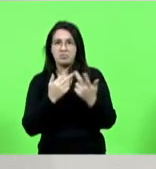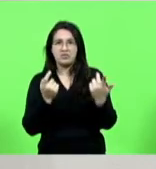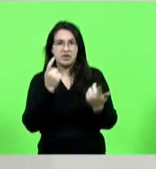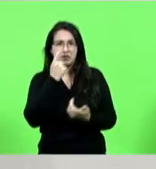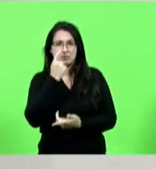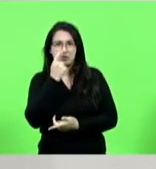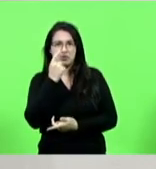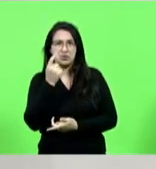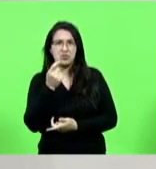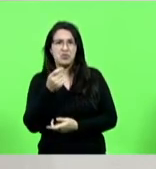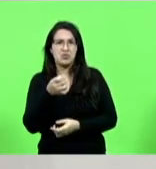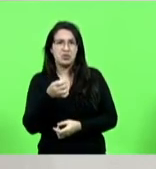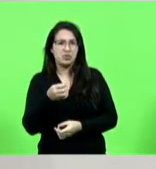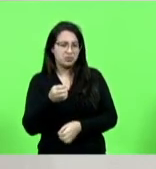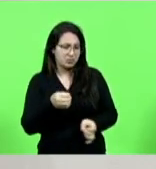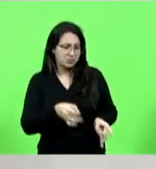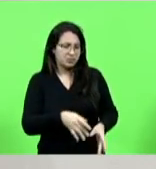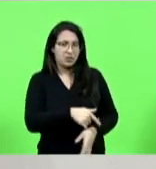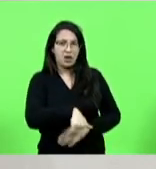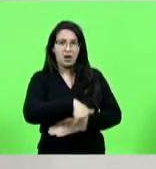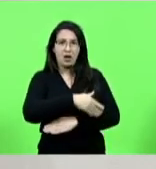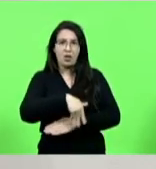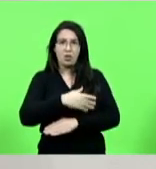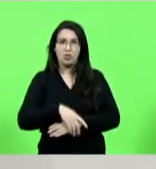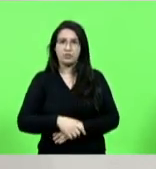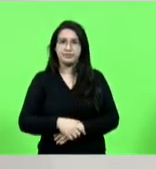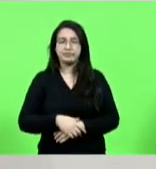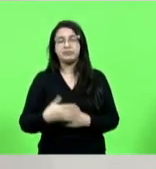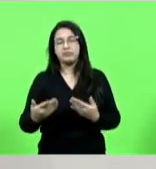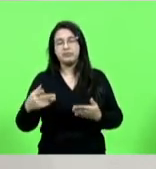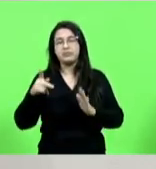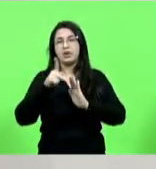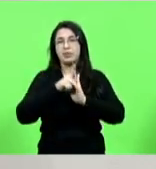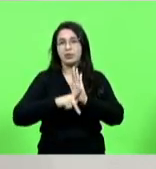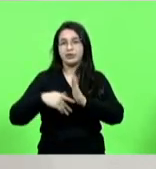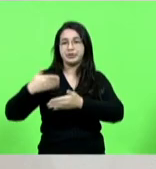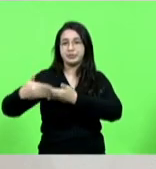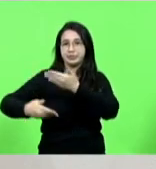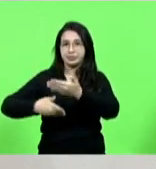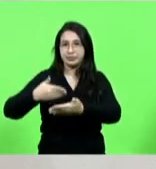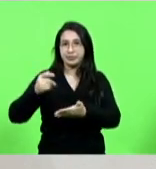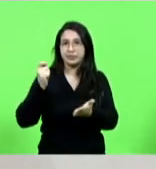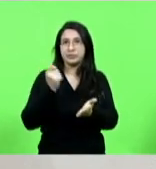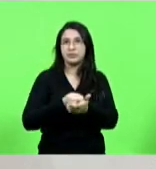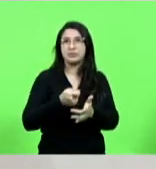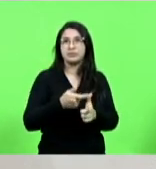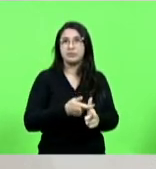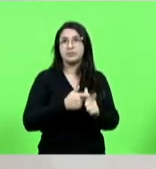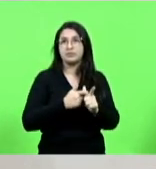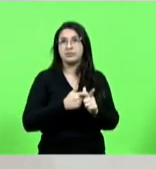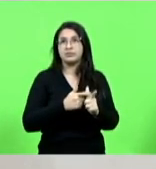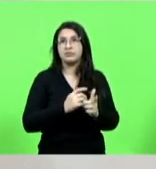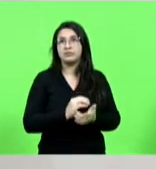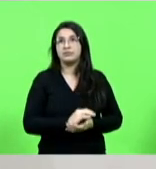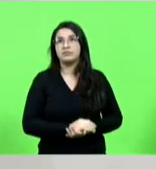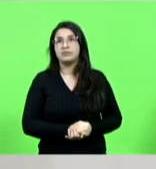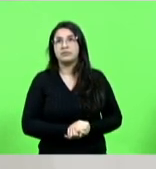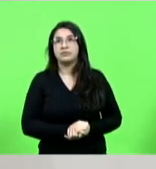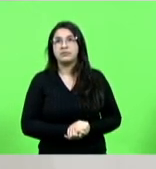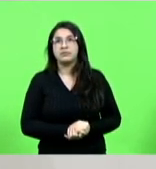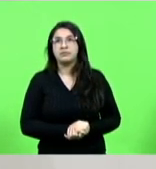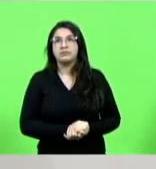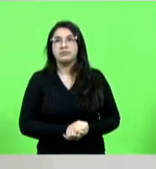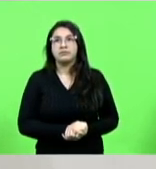o papel jogando no chão então eu tenho um projeto tramitando que vai multar olha só tem algum assim